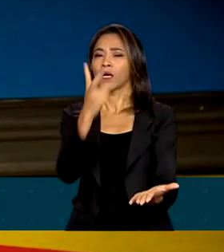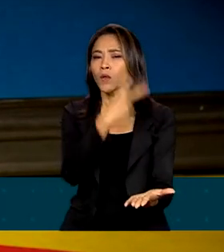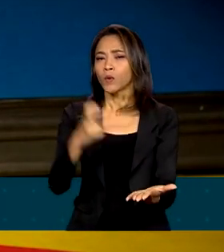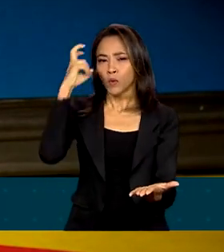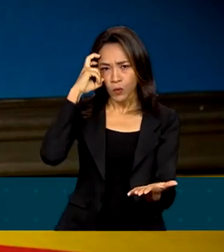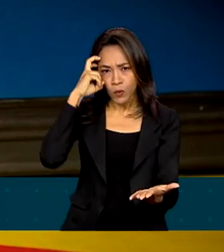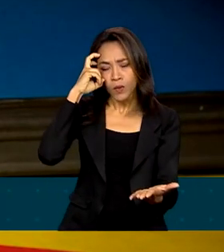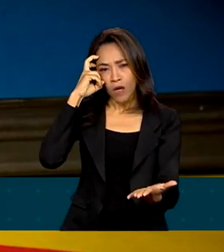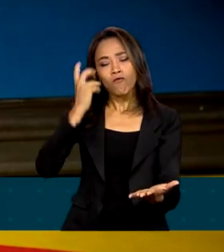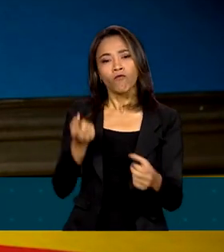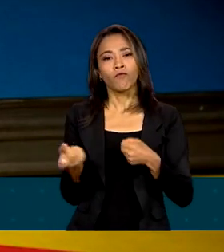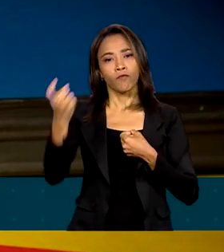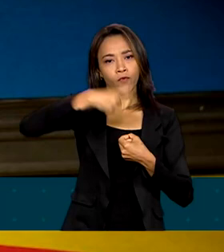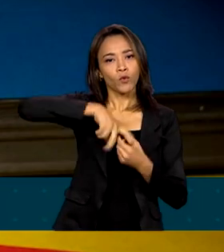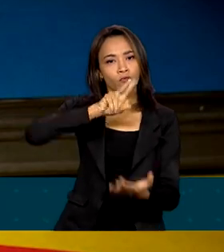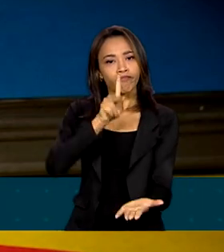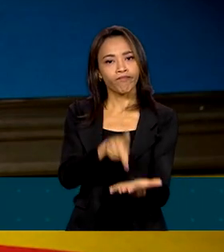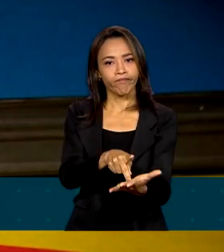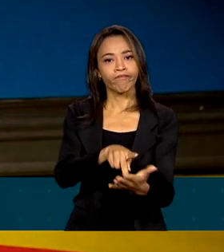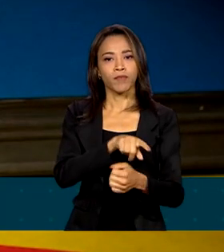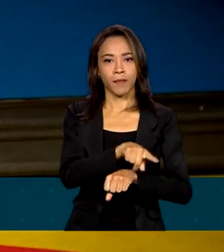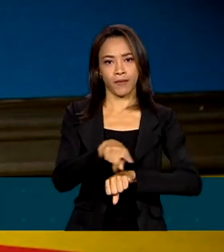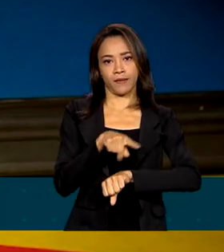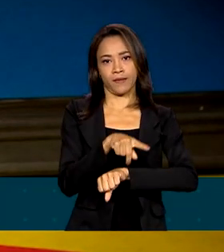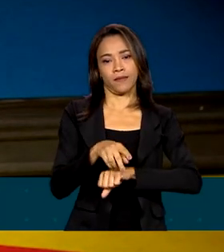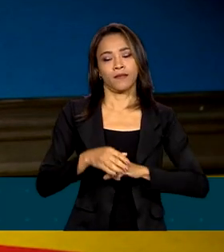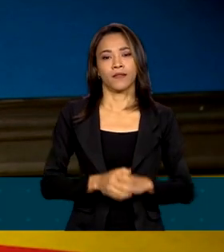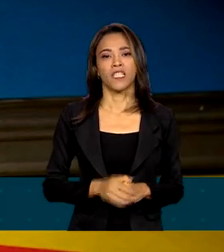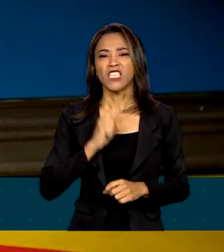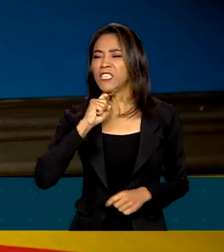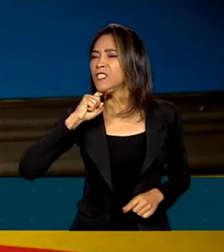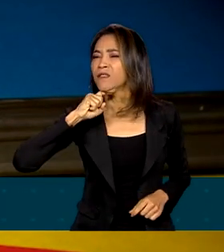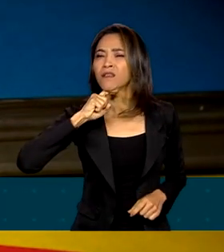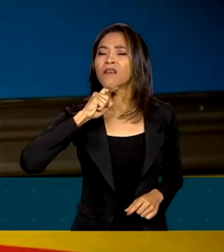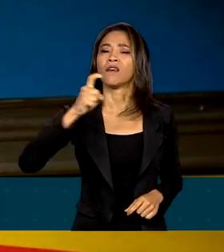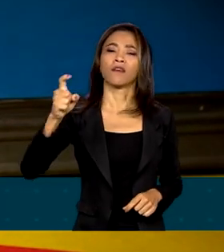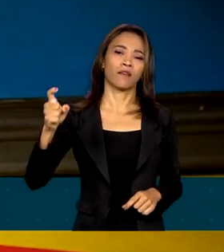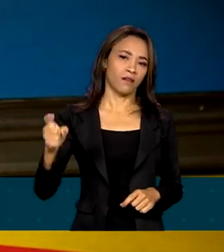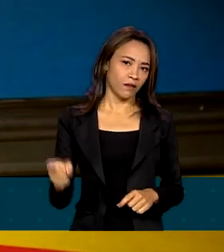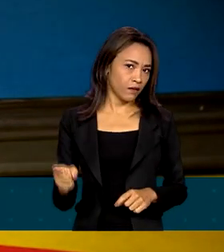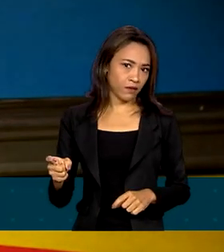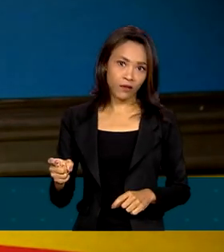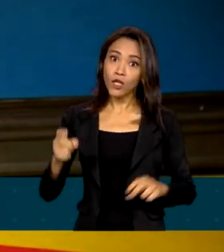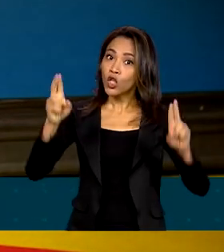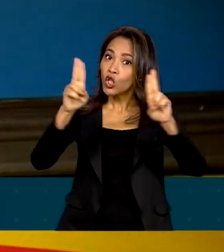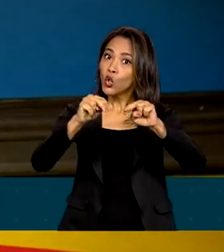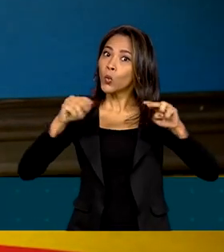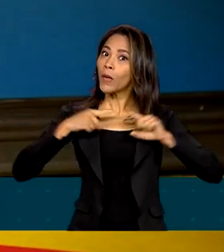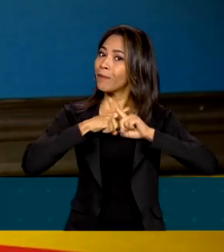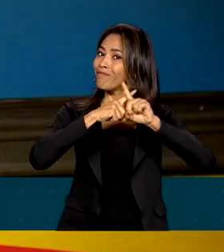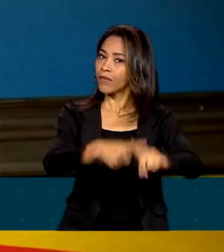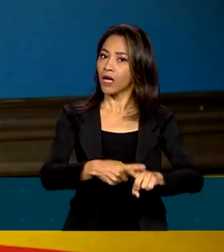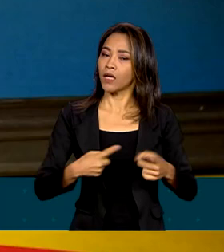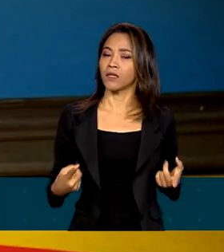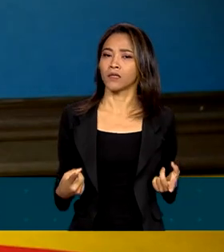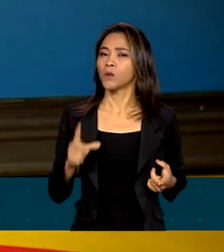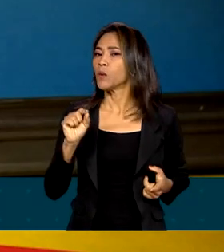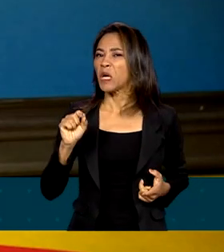de verdade nesse país, que ninguém nunca mais ouse